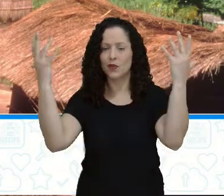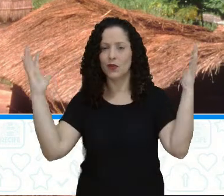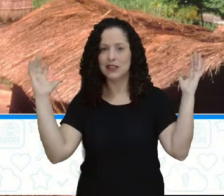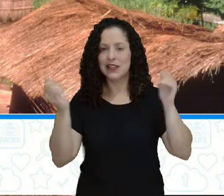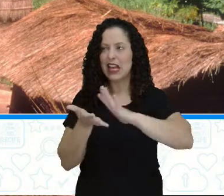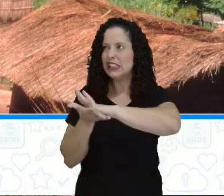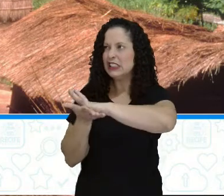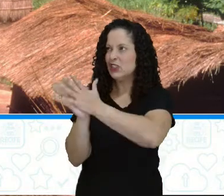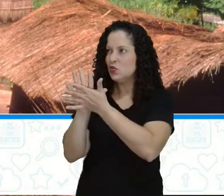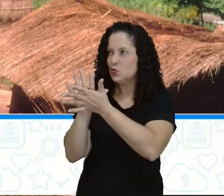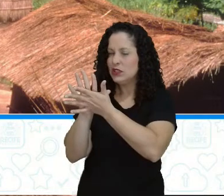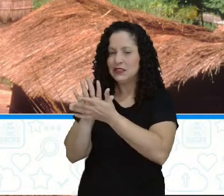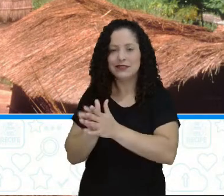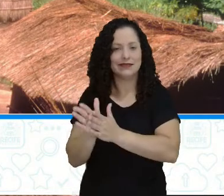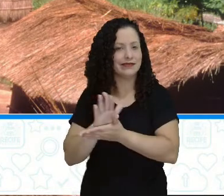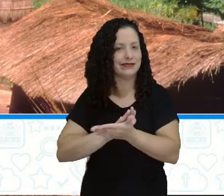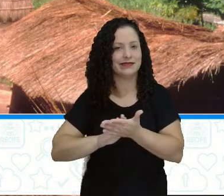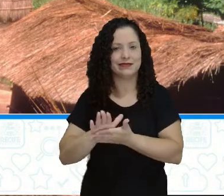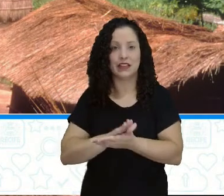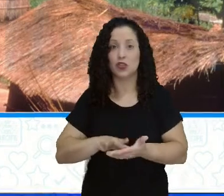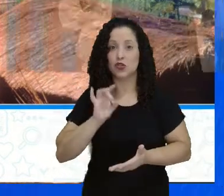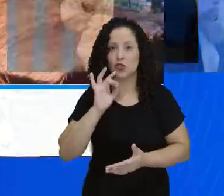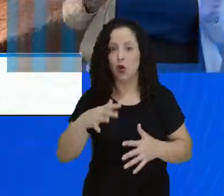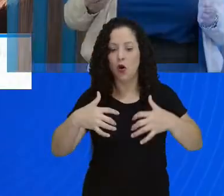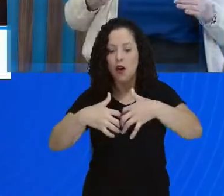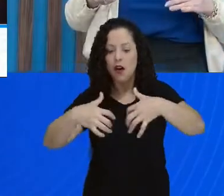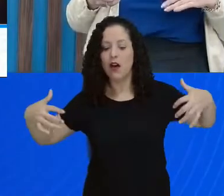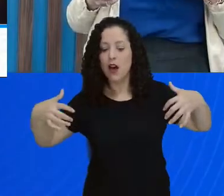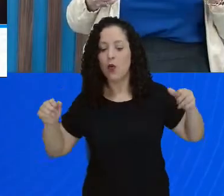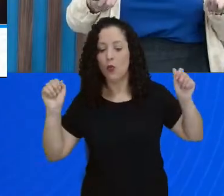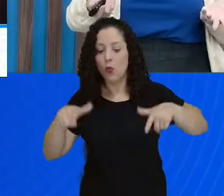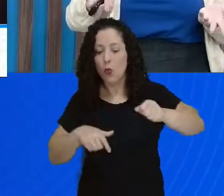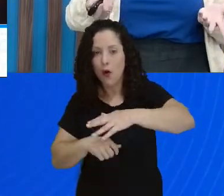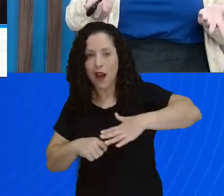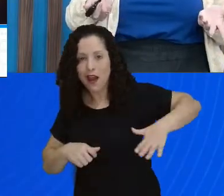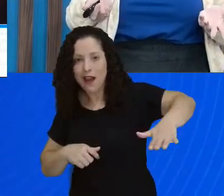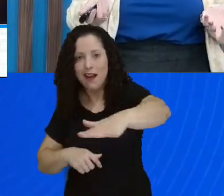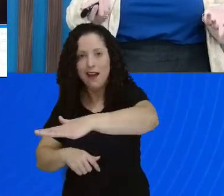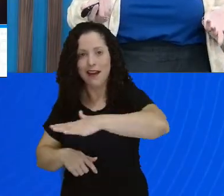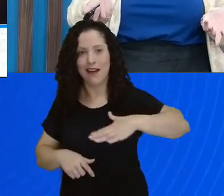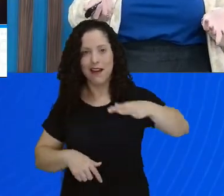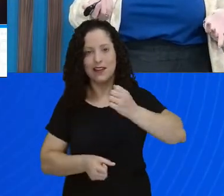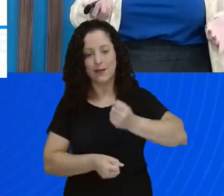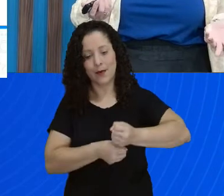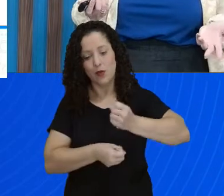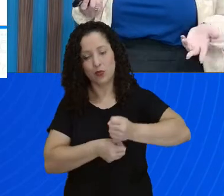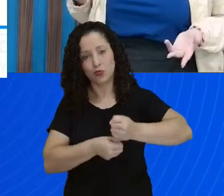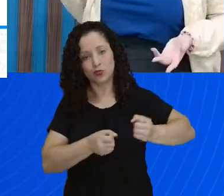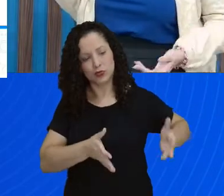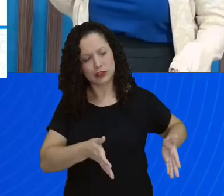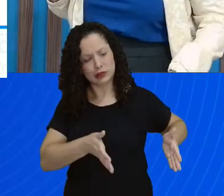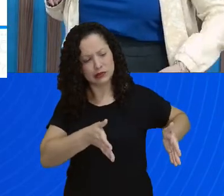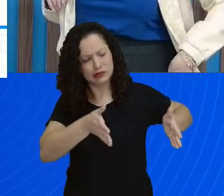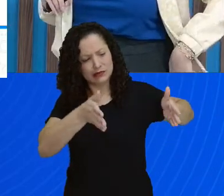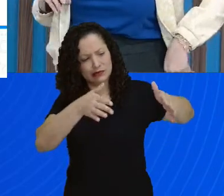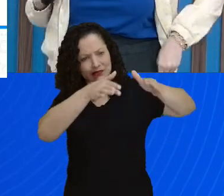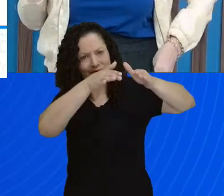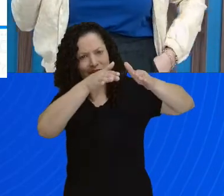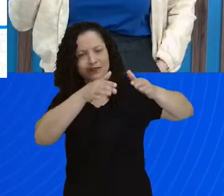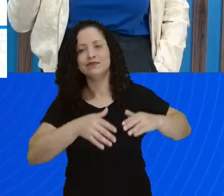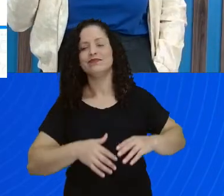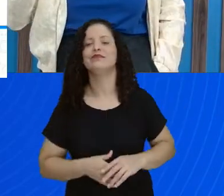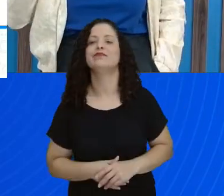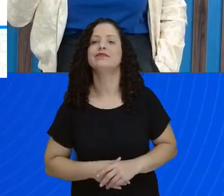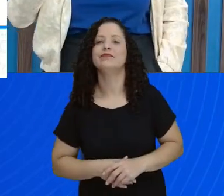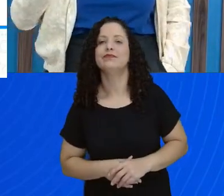de forma alguma. Ele só reservou um espaço ali na natureza, para eles poderem morar. Fica bem legal ali, ó. Mas gente está observando aqui.